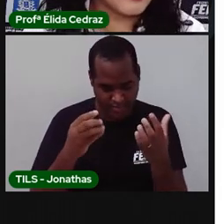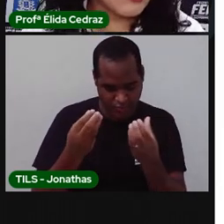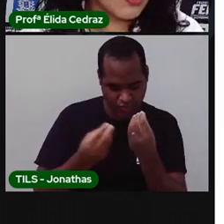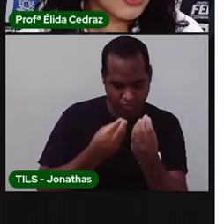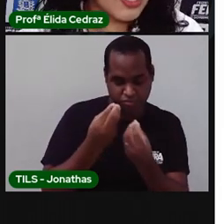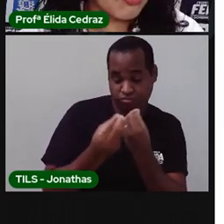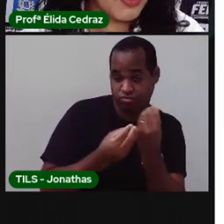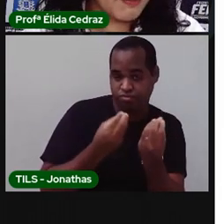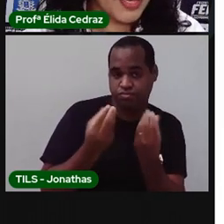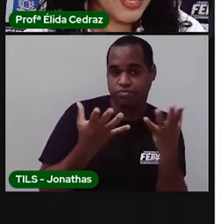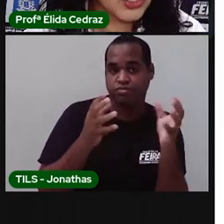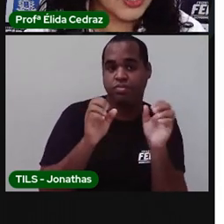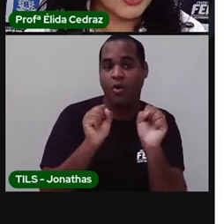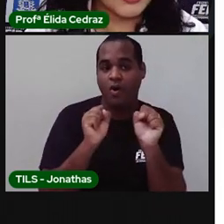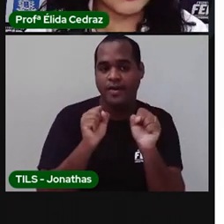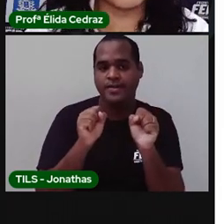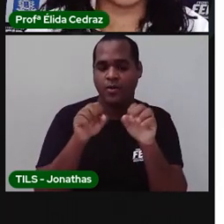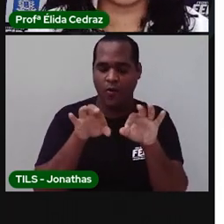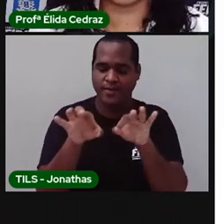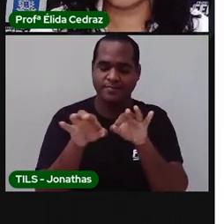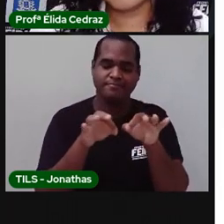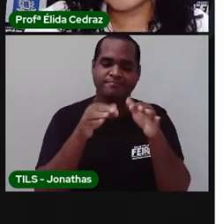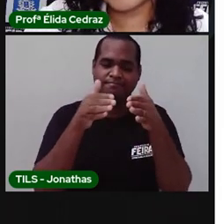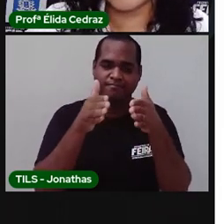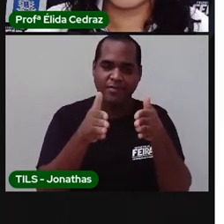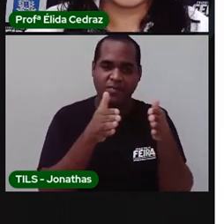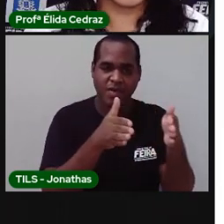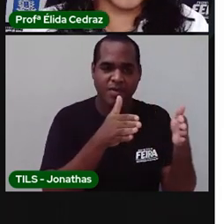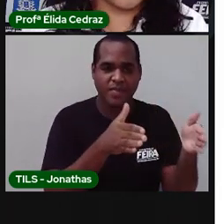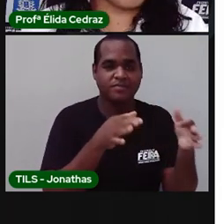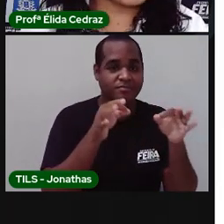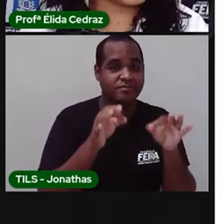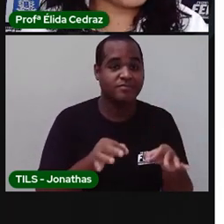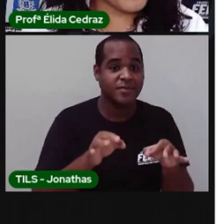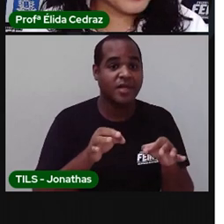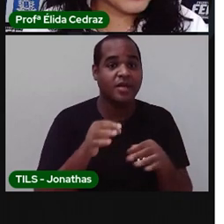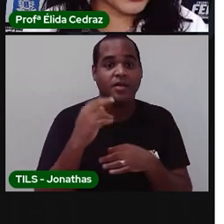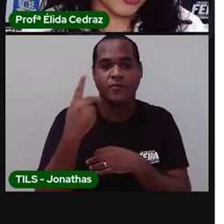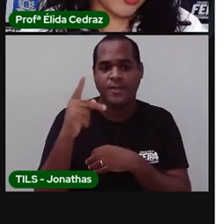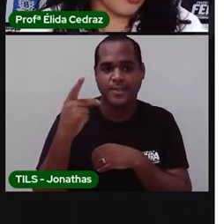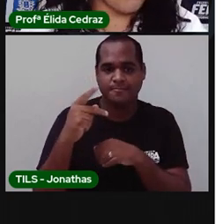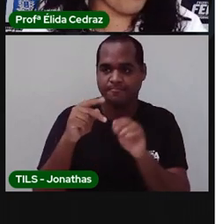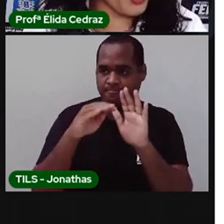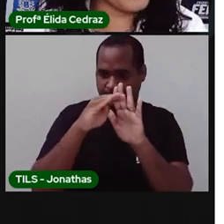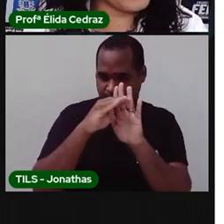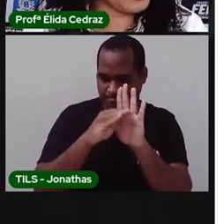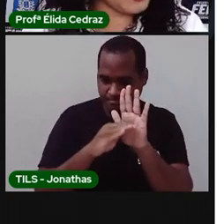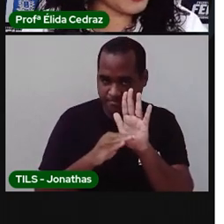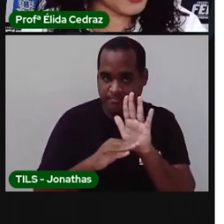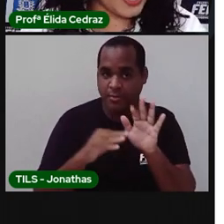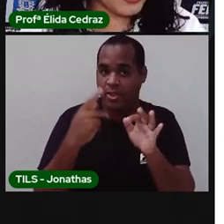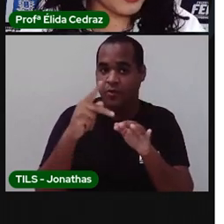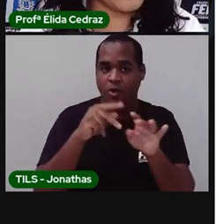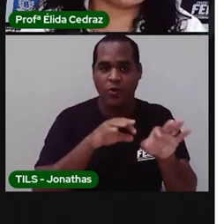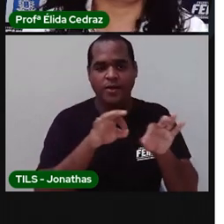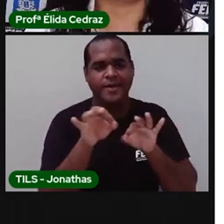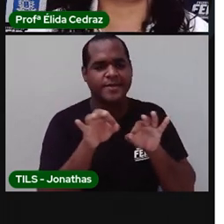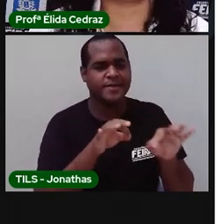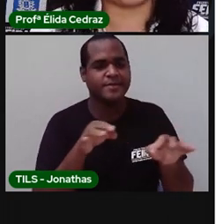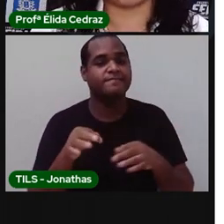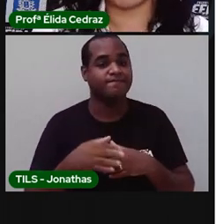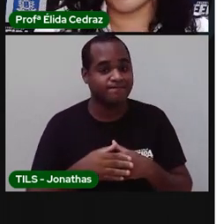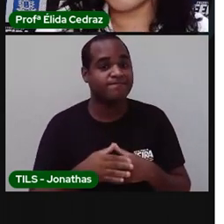em ordem alfabética. Então, quando você já leva a sua lista organizada,